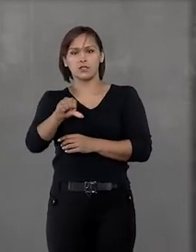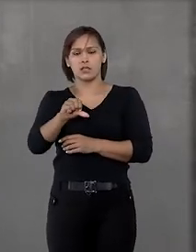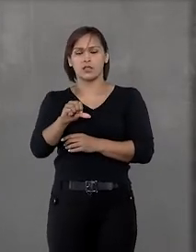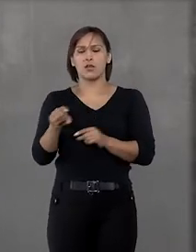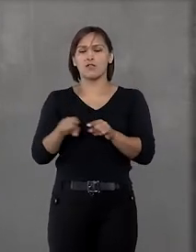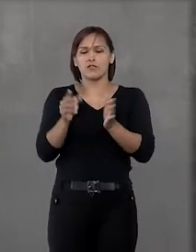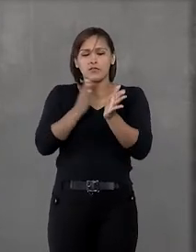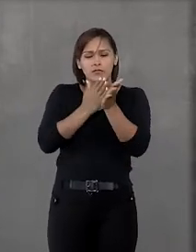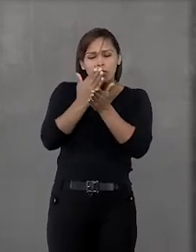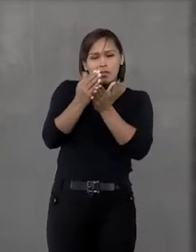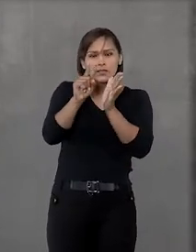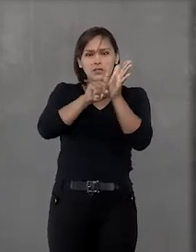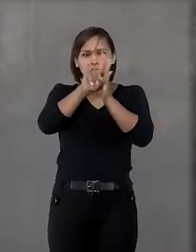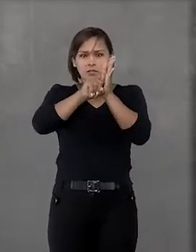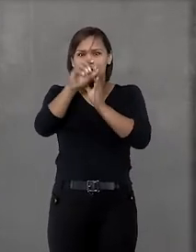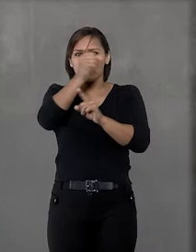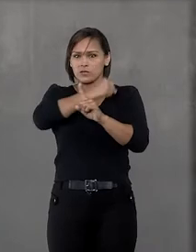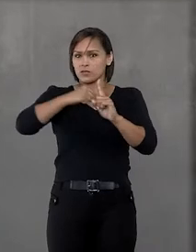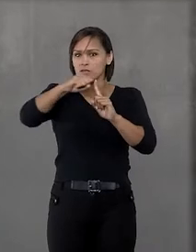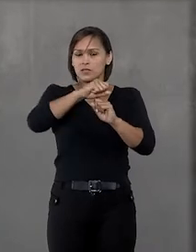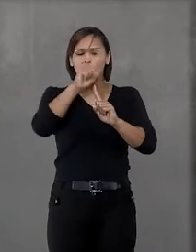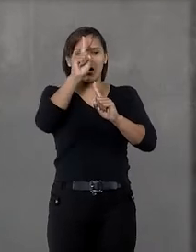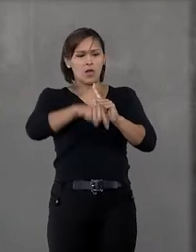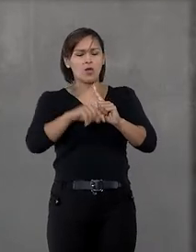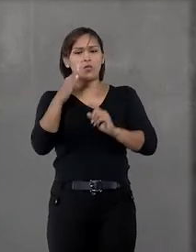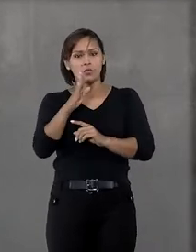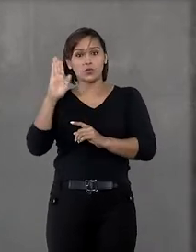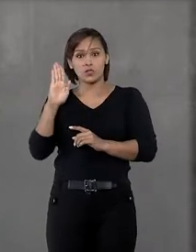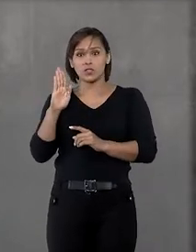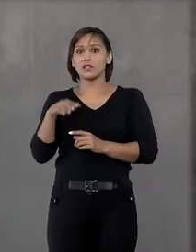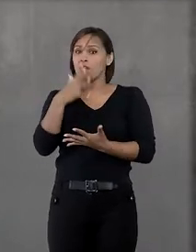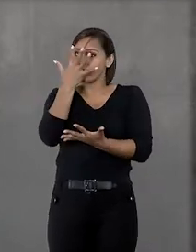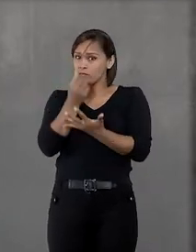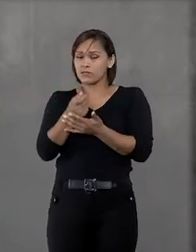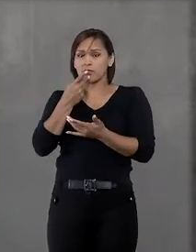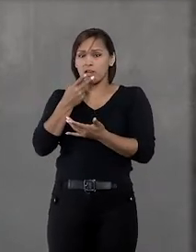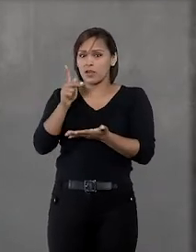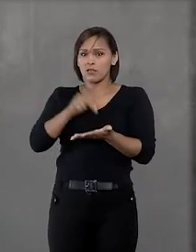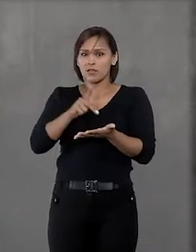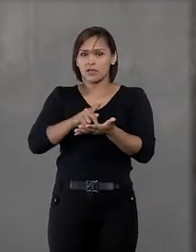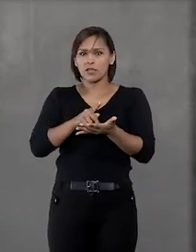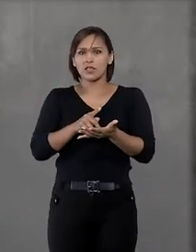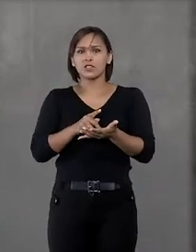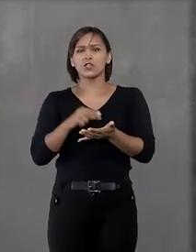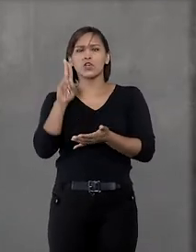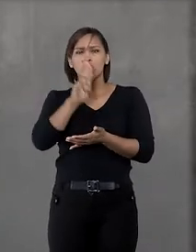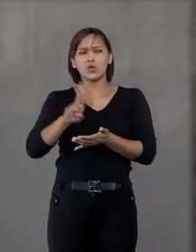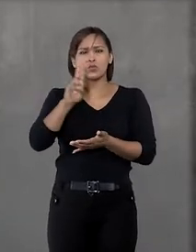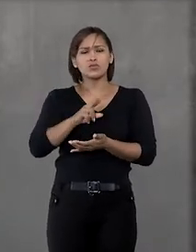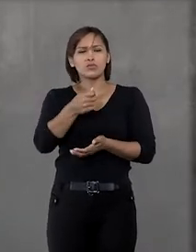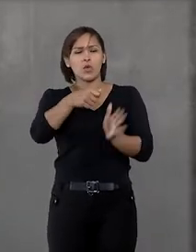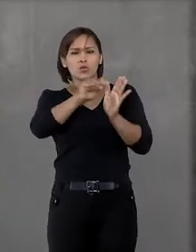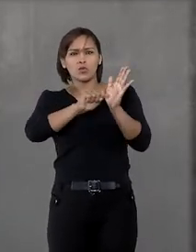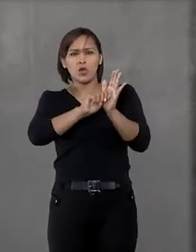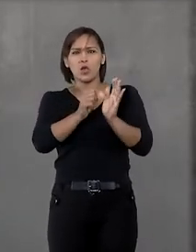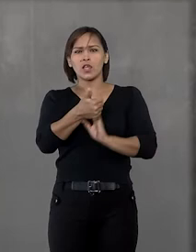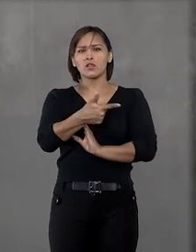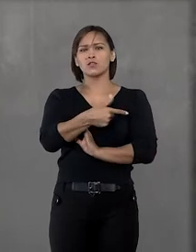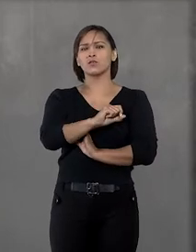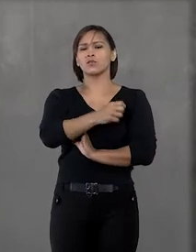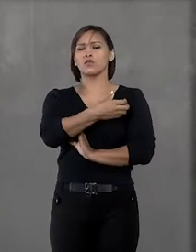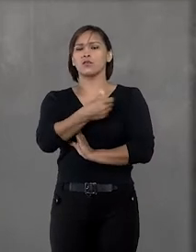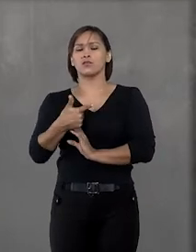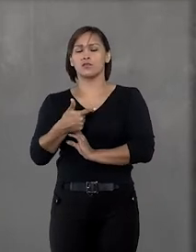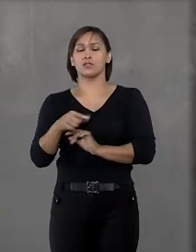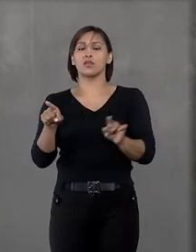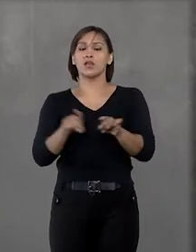Na fase de investigação social, o candidato admitiu que usou drogas em 2011, quando tinha 19 anos. Em primeiro